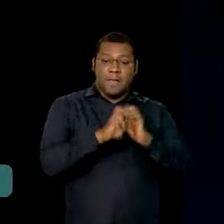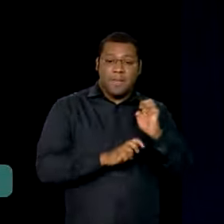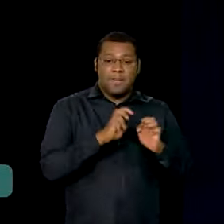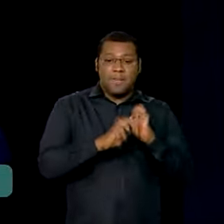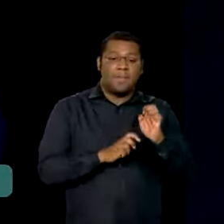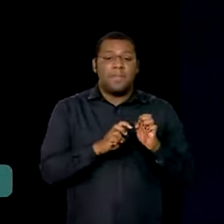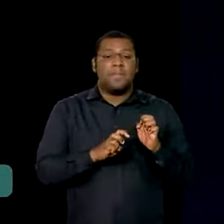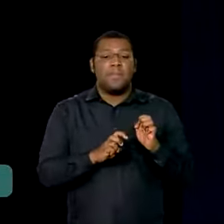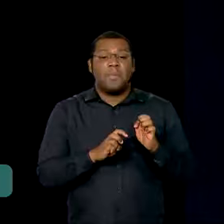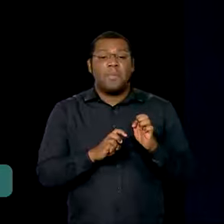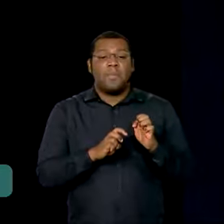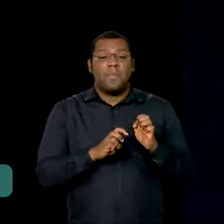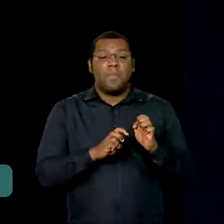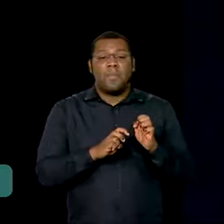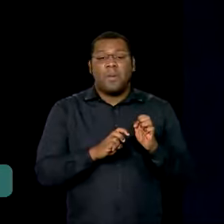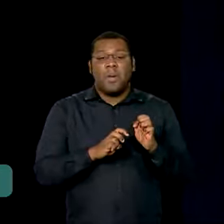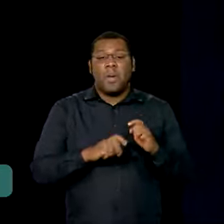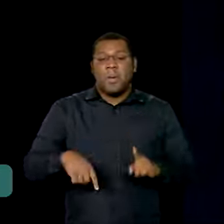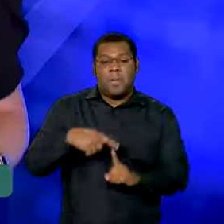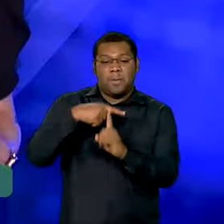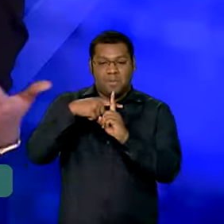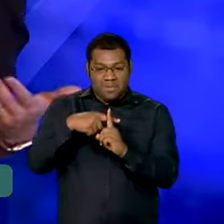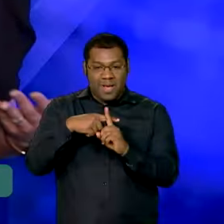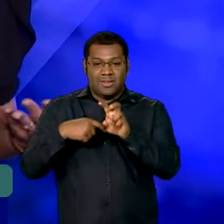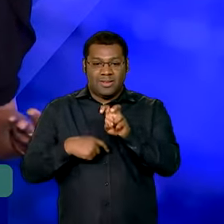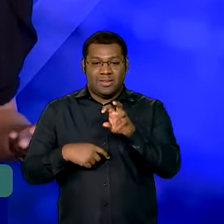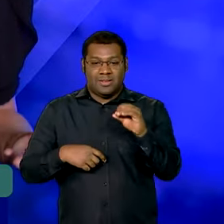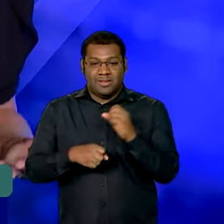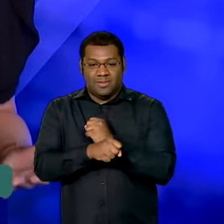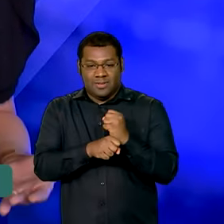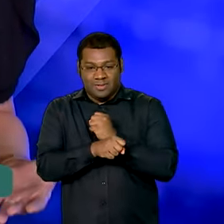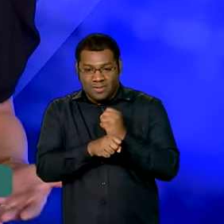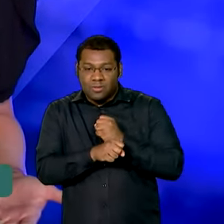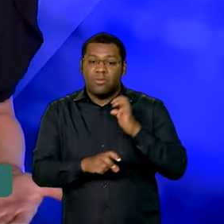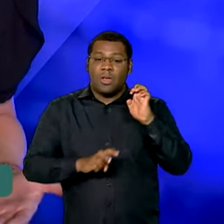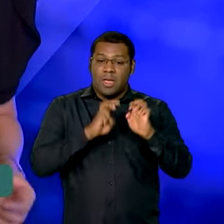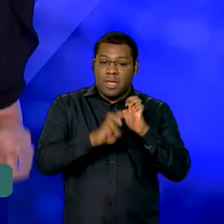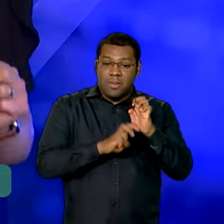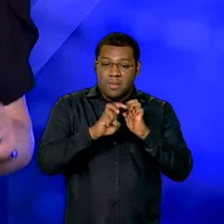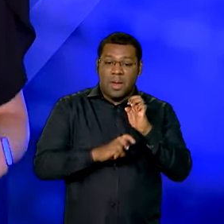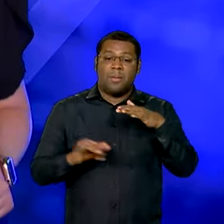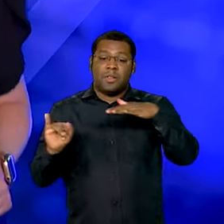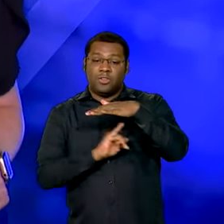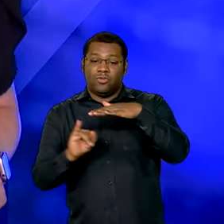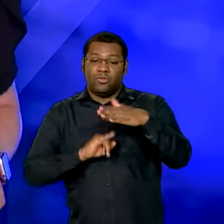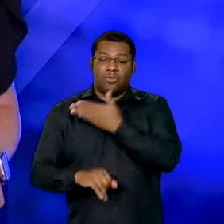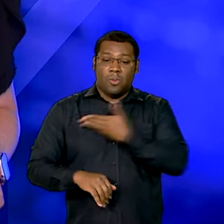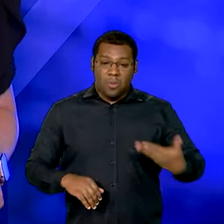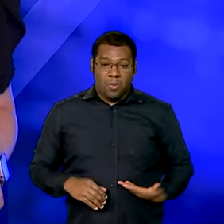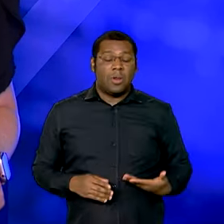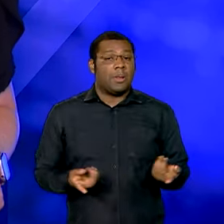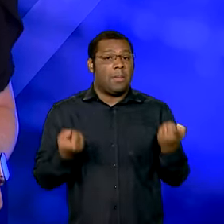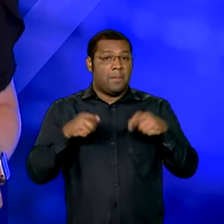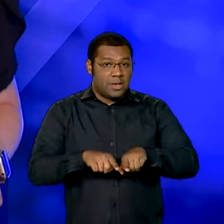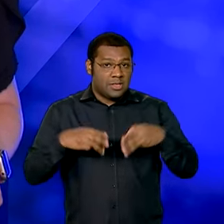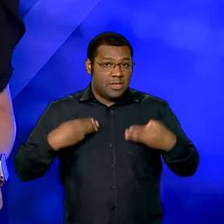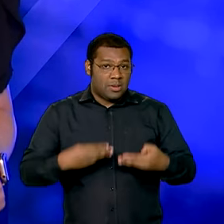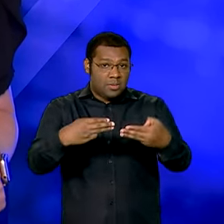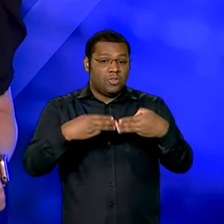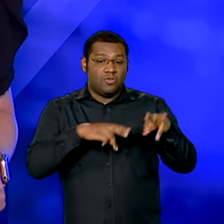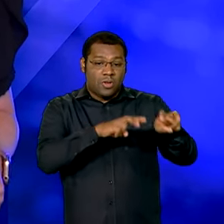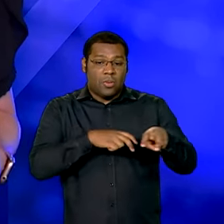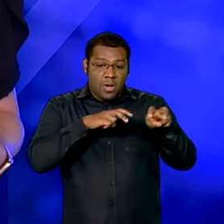prepare para os próximos 50 anos. A Embrapa é uma instituição pública vinculada ao Ministério da Agricultura